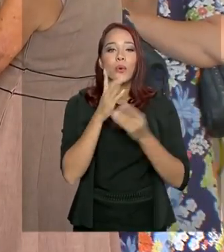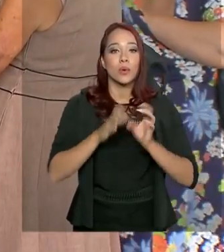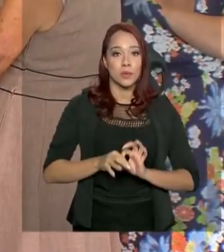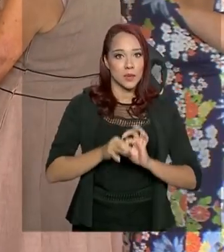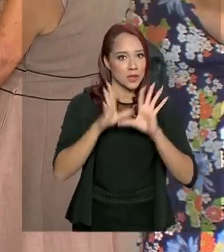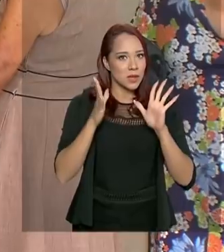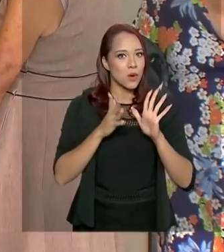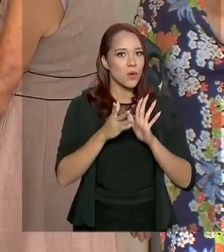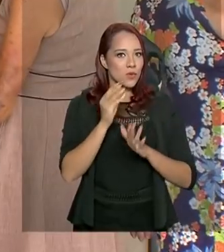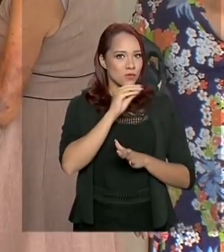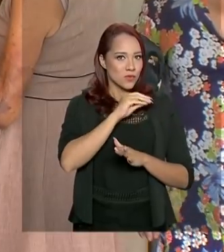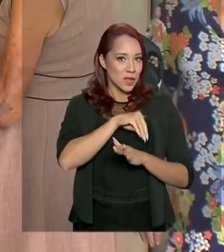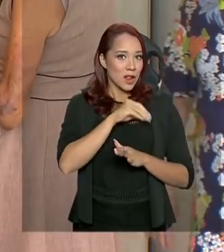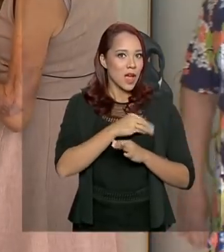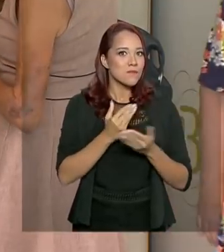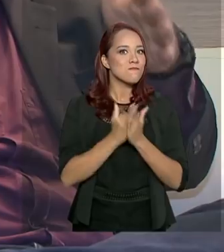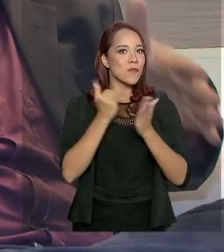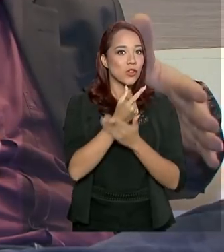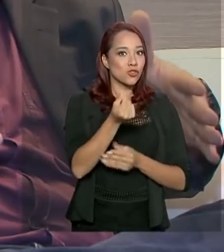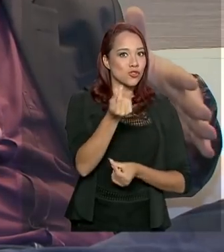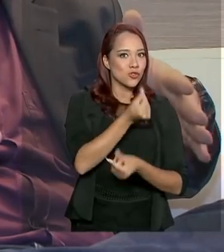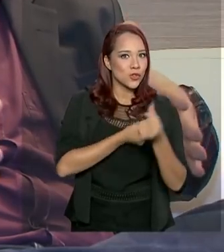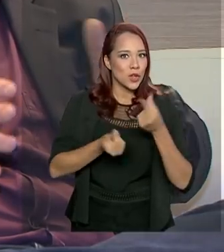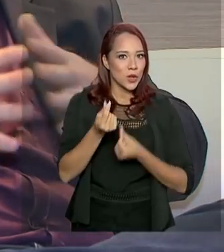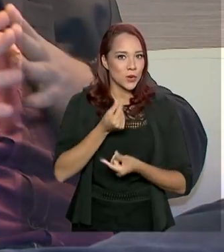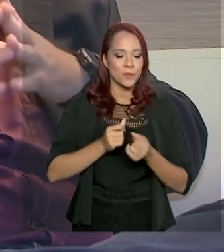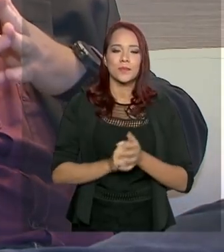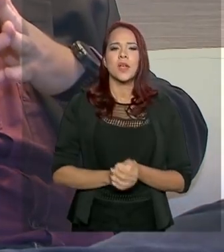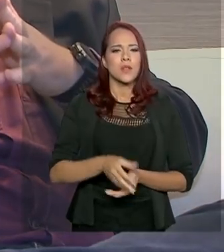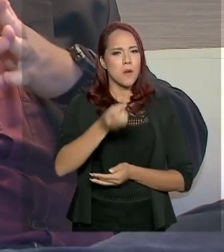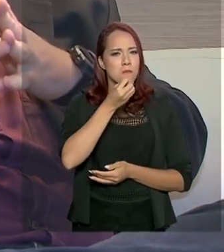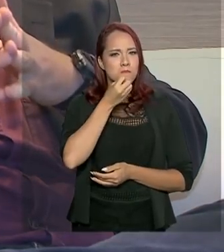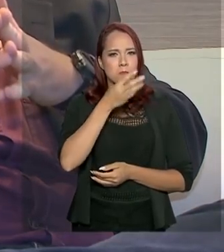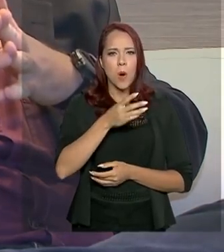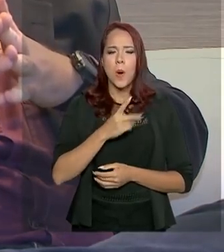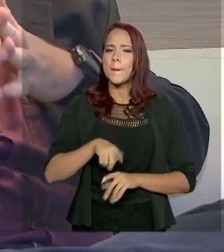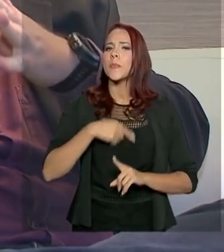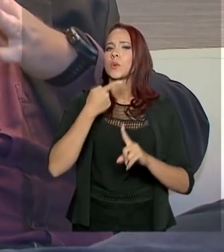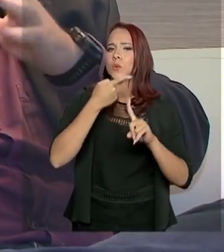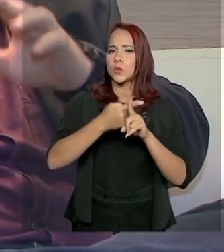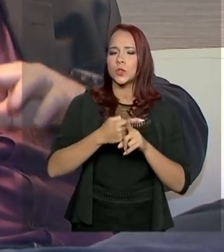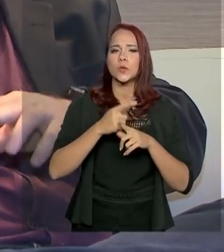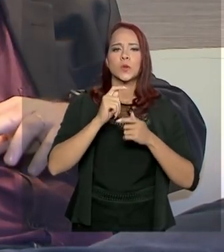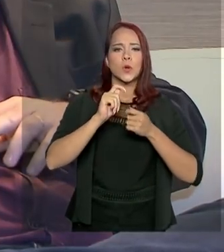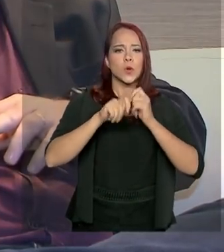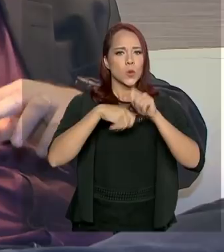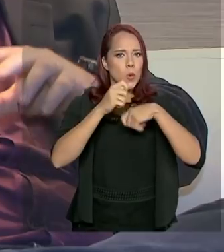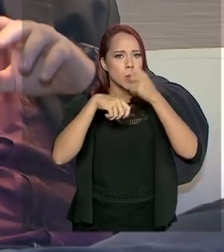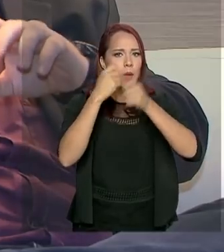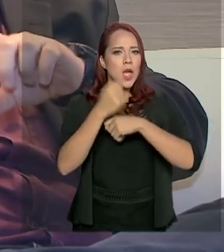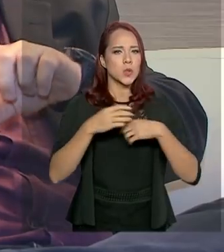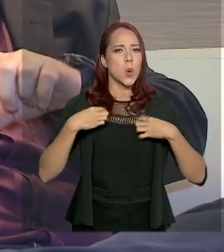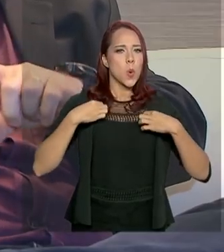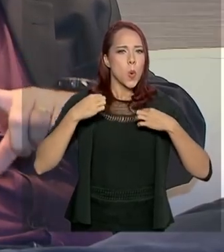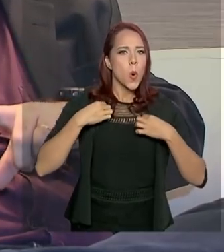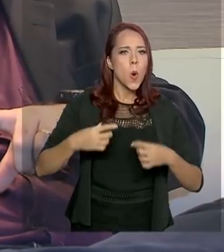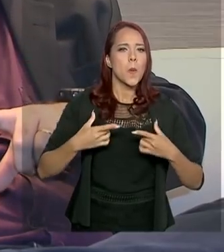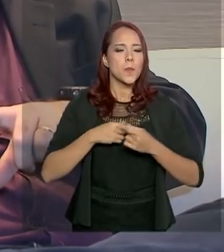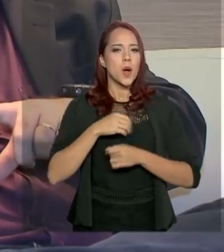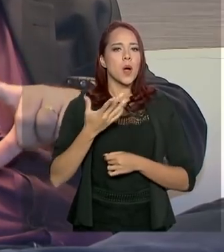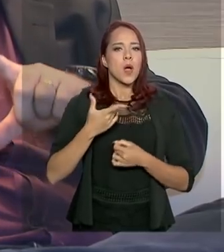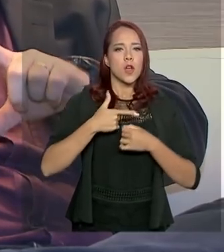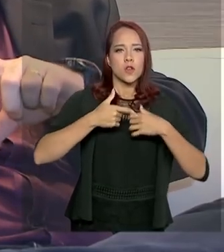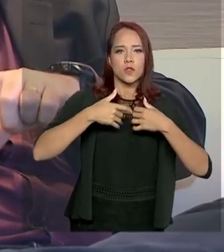verba, mais dinheiro no comércio. É positivo no comércio. Segmentos de vestuário, de